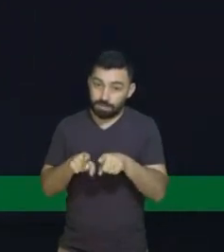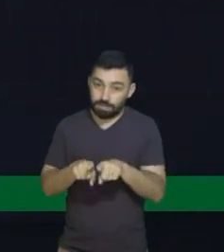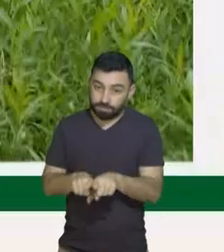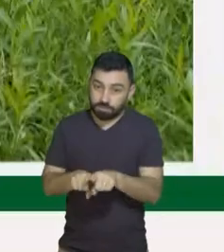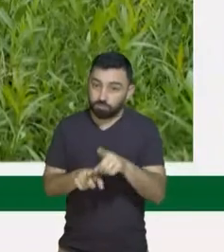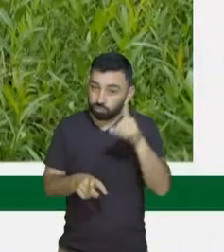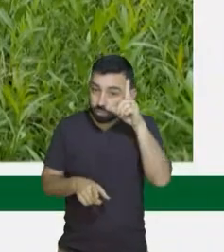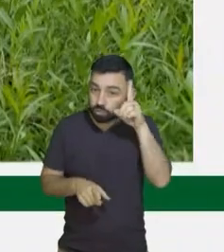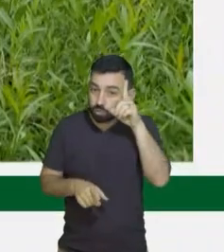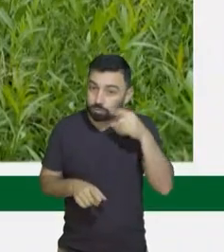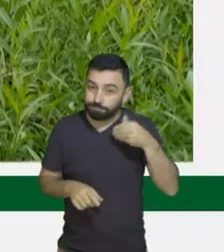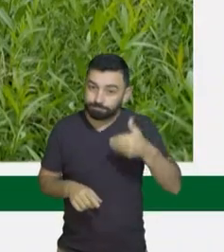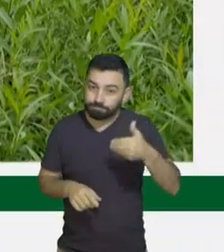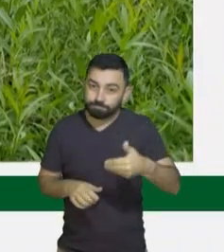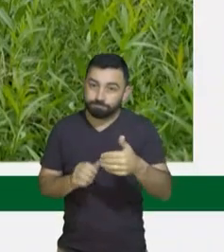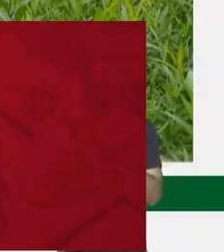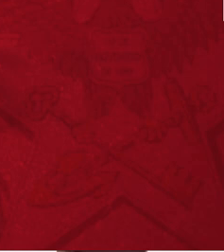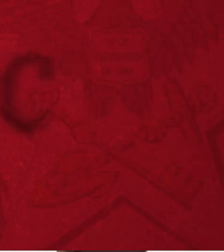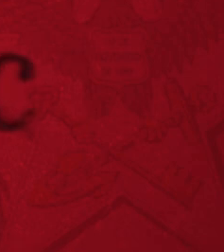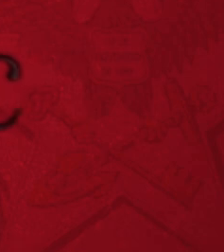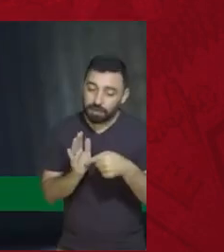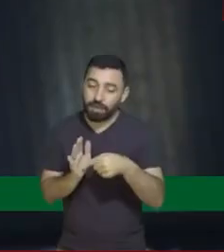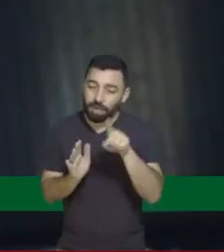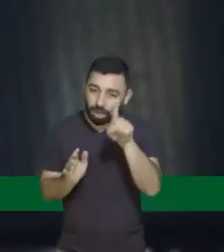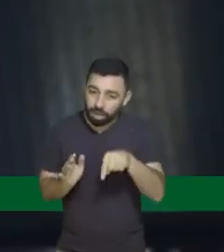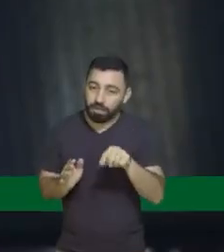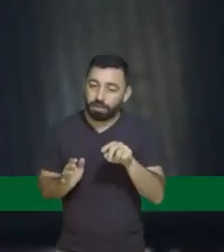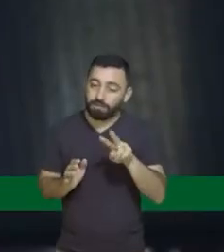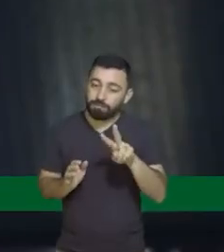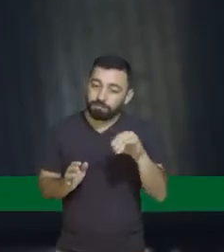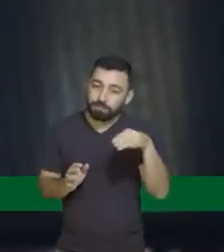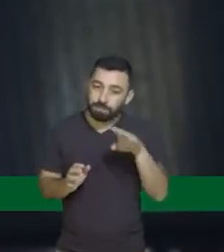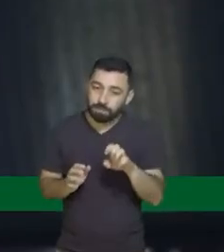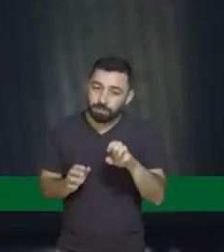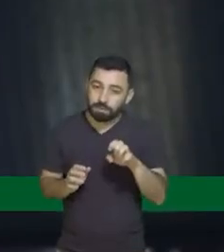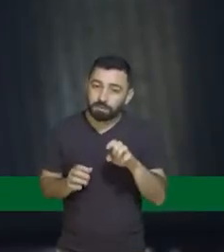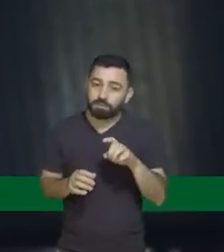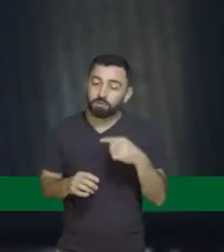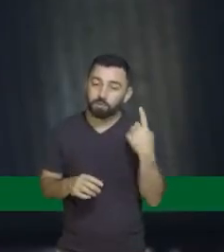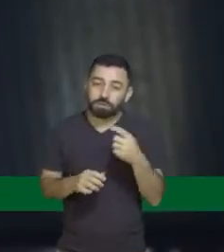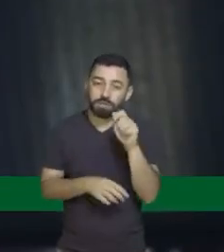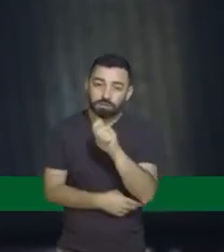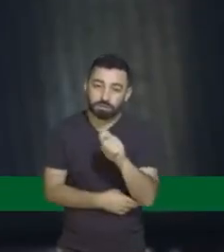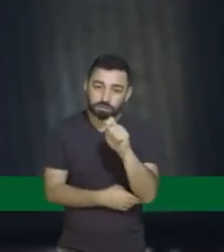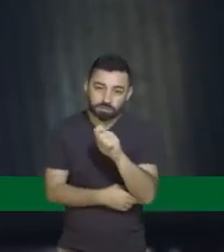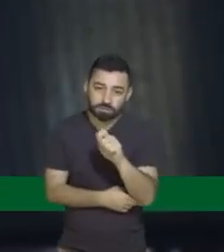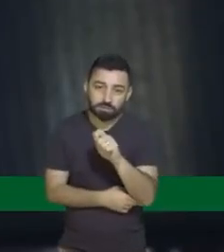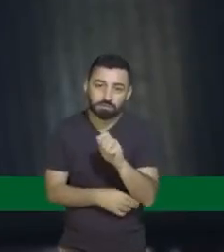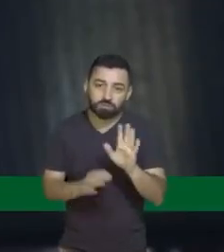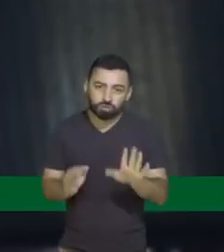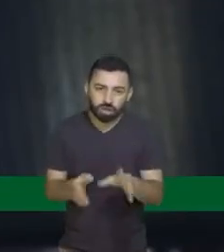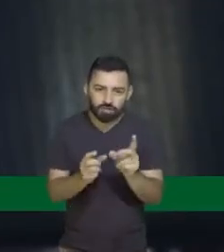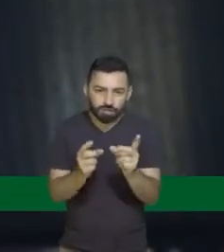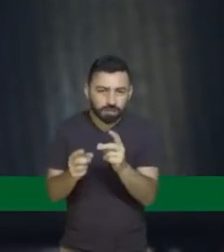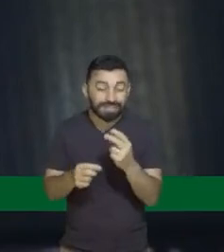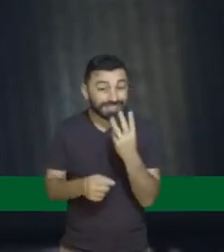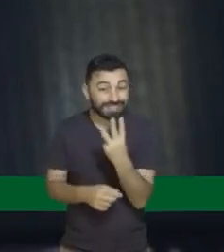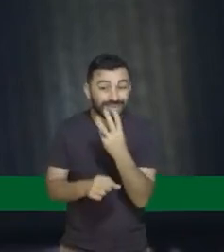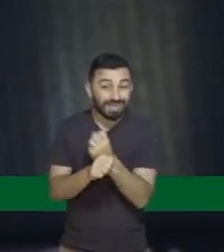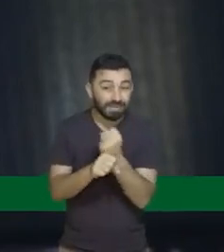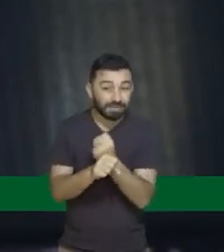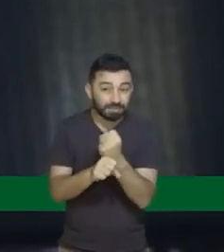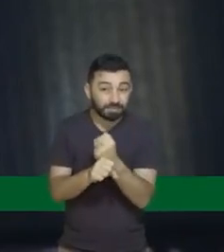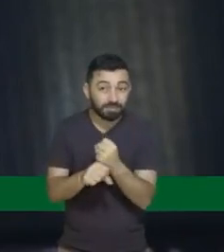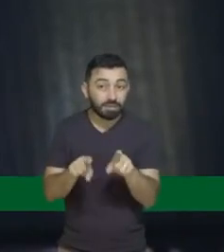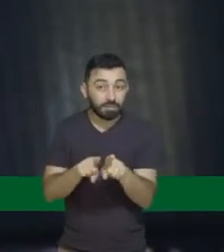produção, que busca crescer cada vez mais. E hoje a gente está com essa associação, com esse centro de venda, já faz três anos, ali